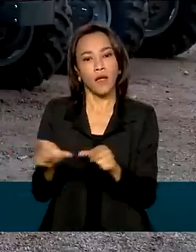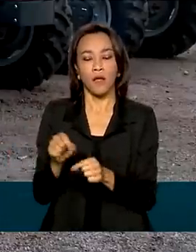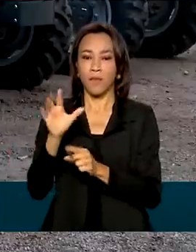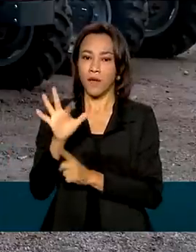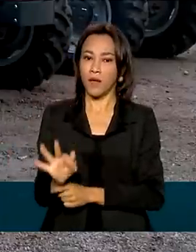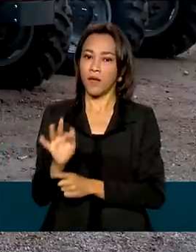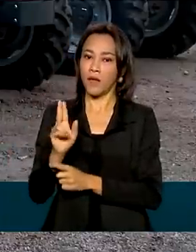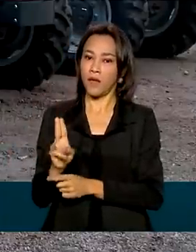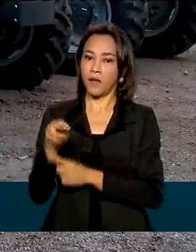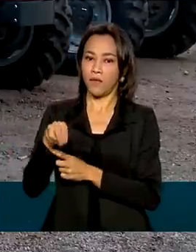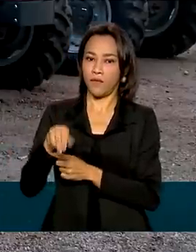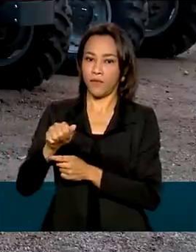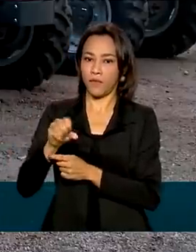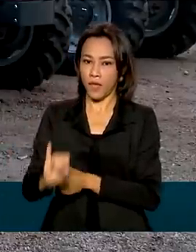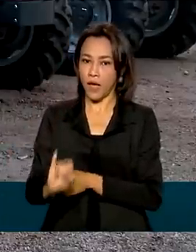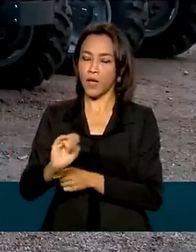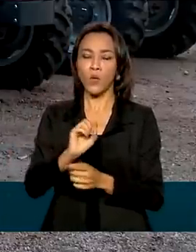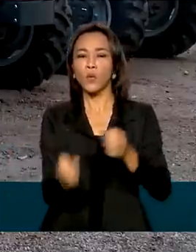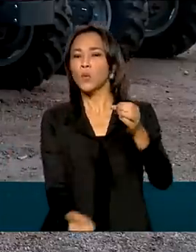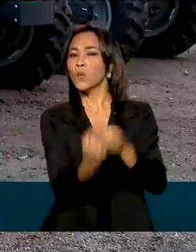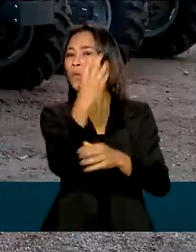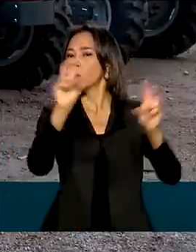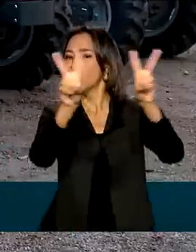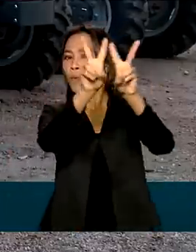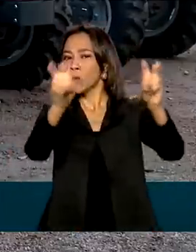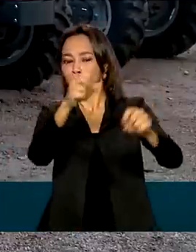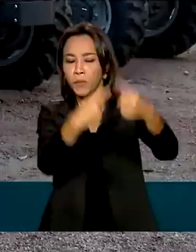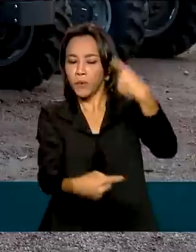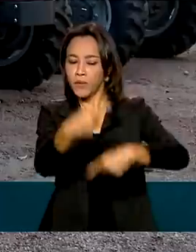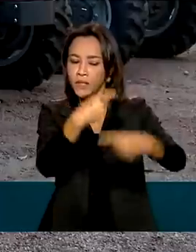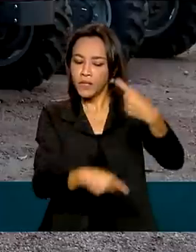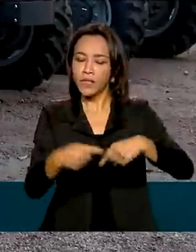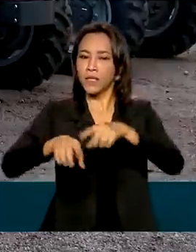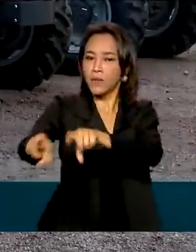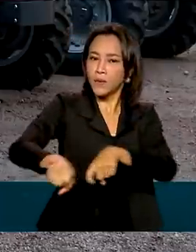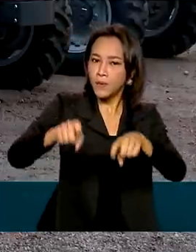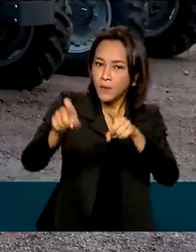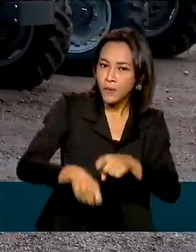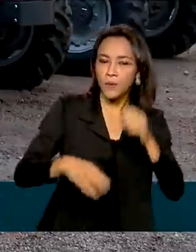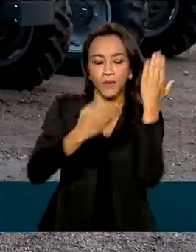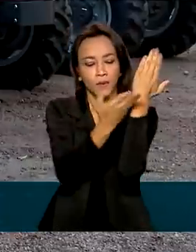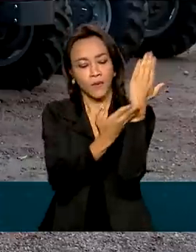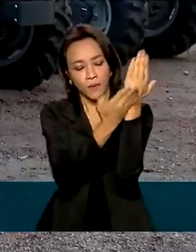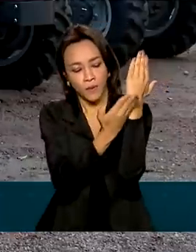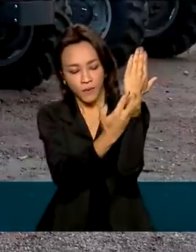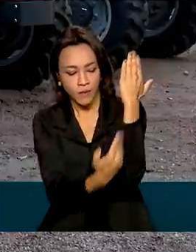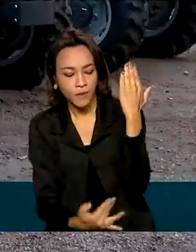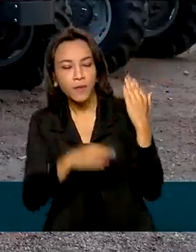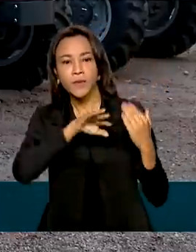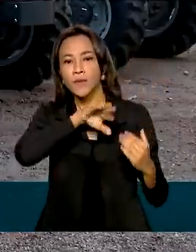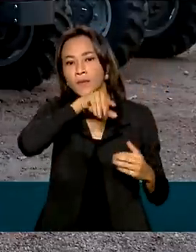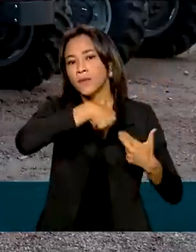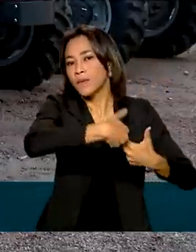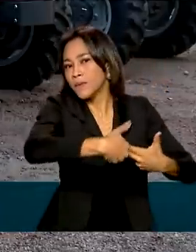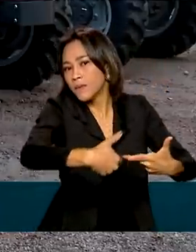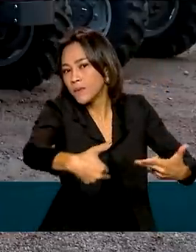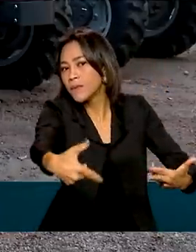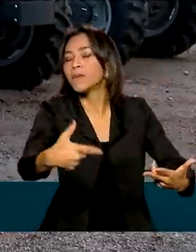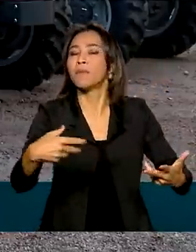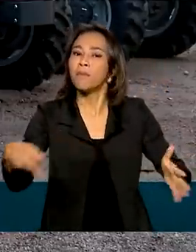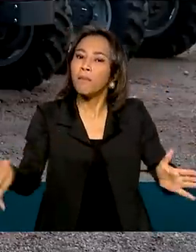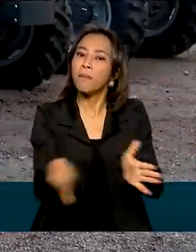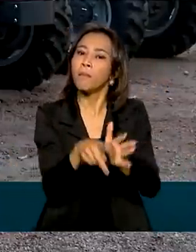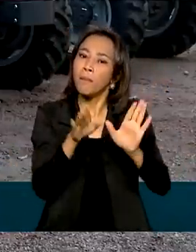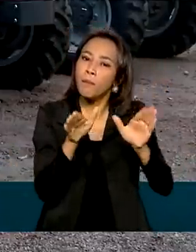aborda políticas de fomento à agricultura, extrativismo e pecuária para indígenas em suas terras. Eu